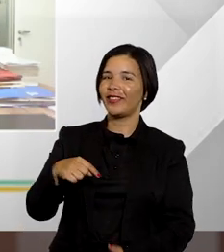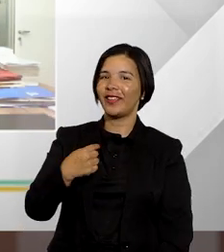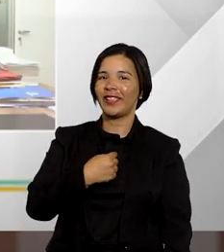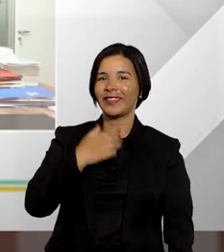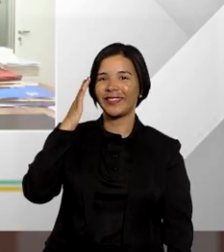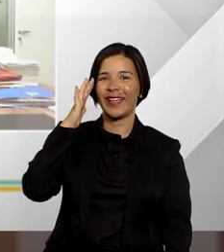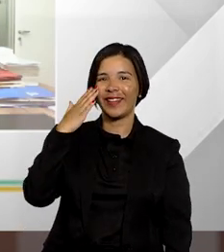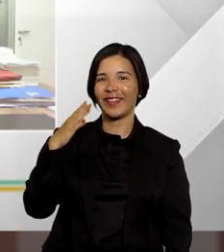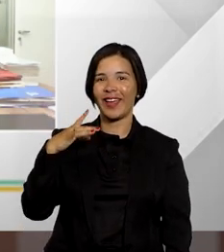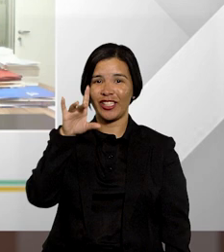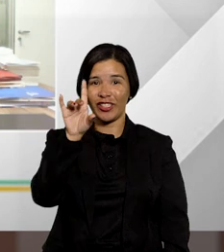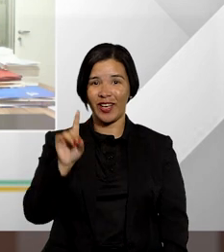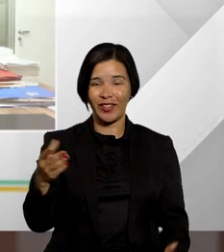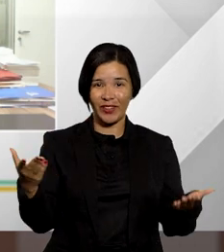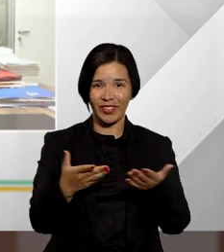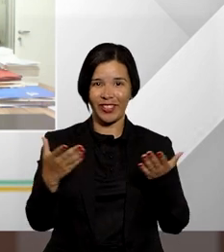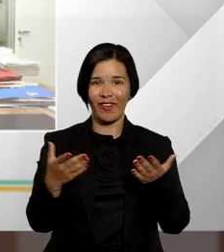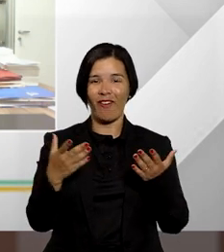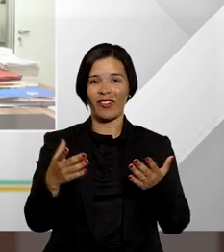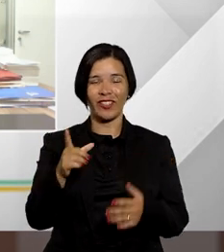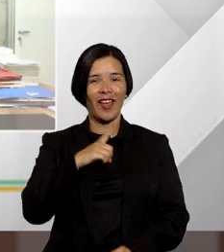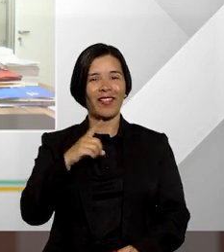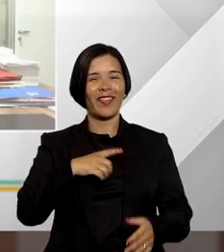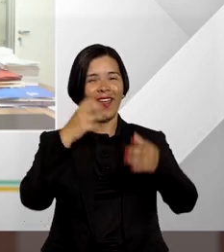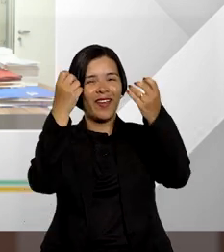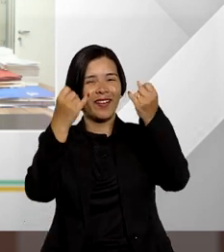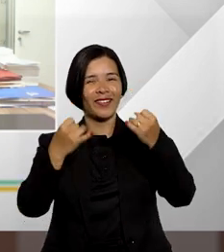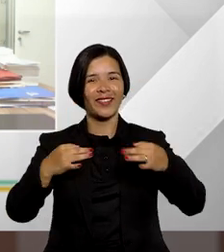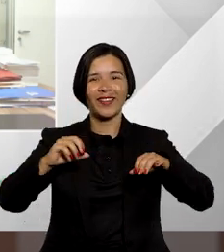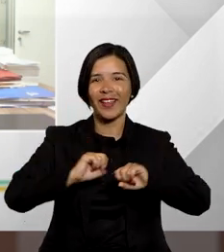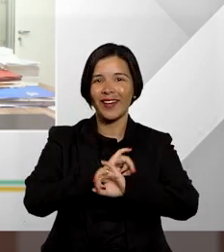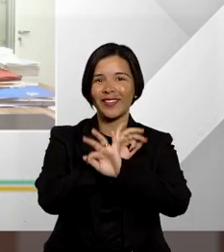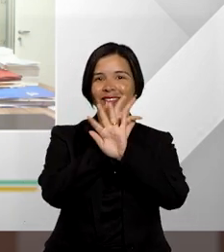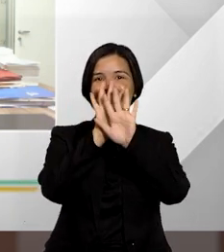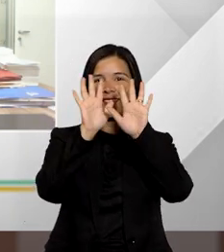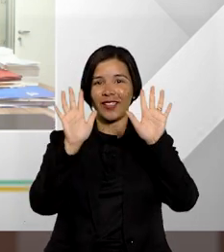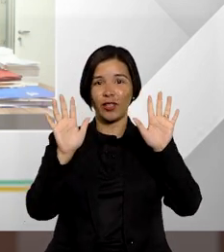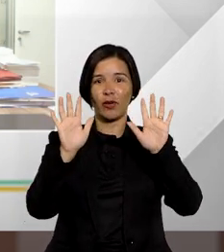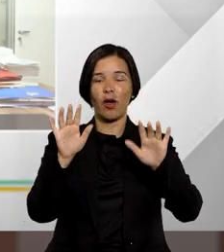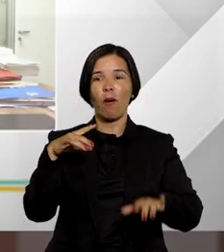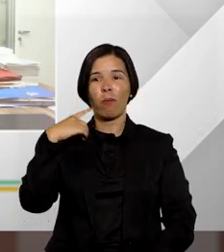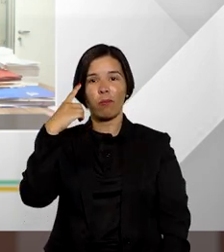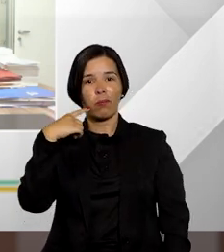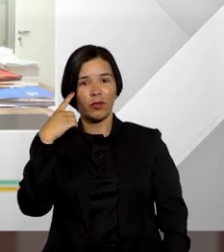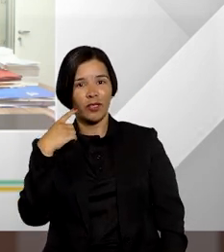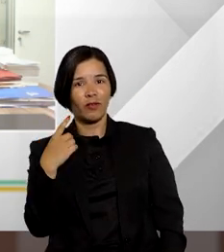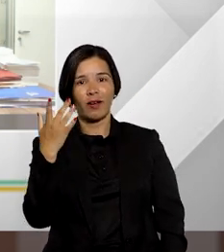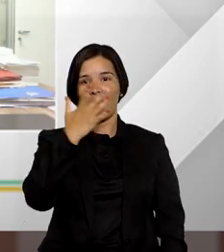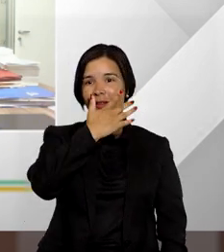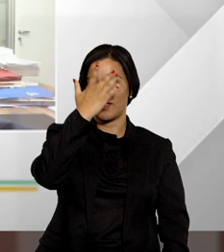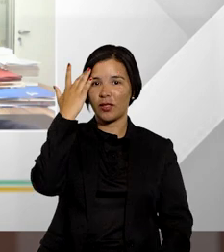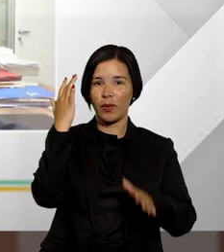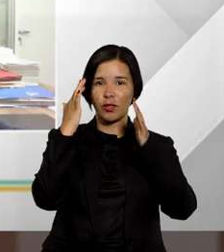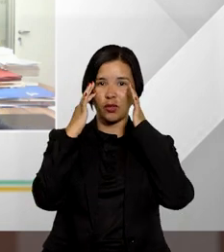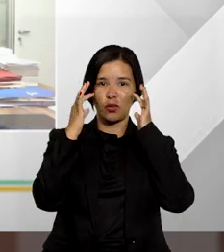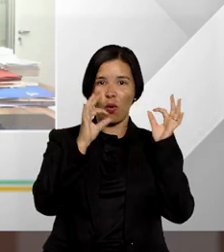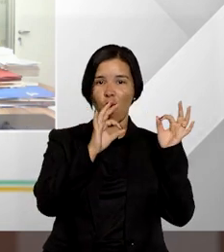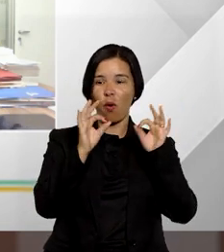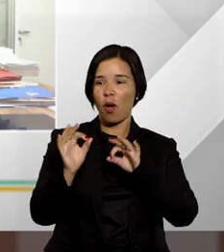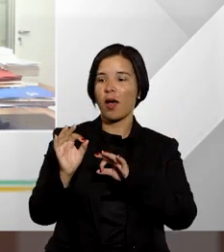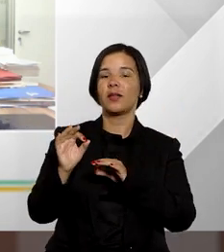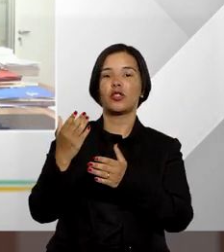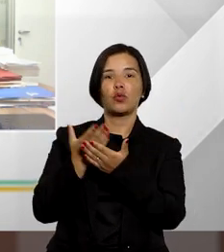o entender direito de hoje seja tenha sido bem esclarecedor para os advogados para quem está aí na